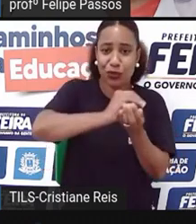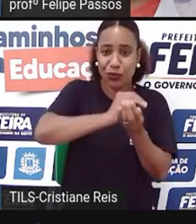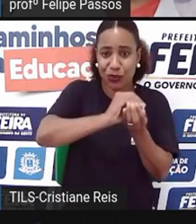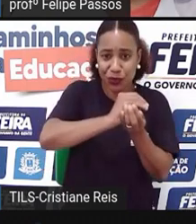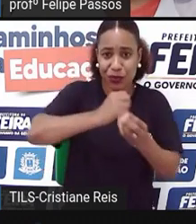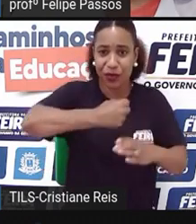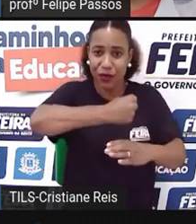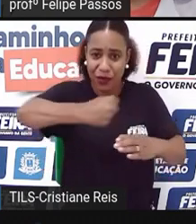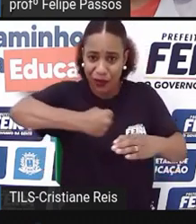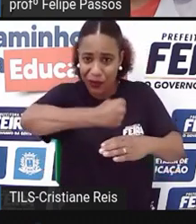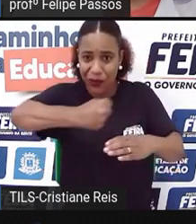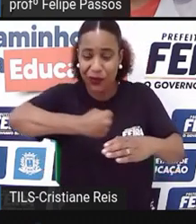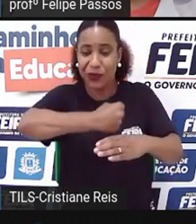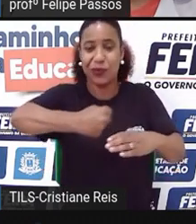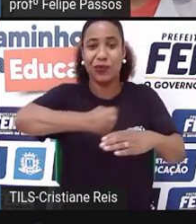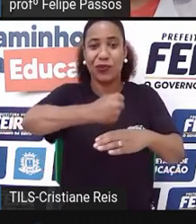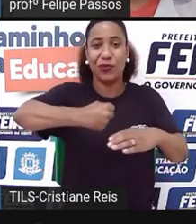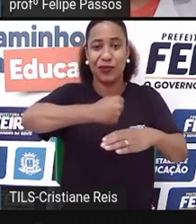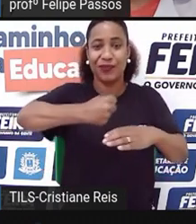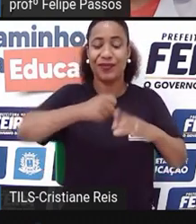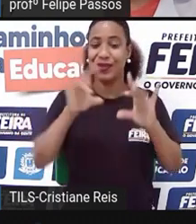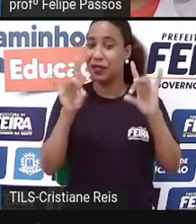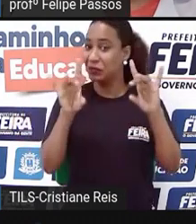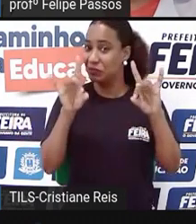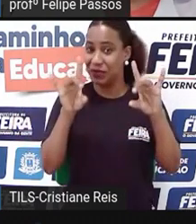toca a produção dela de doces finos.